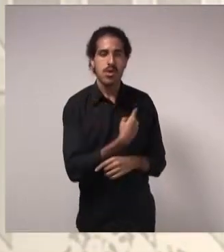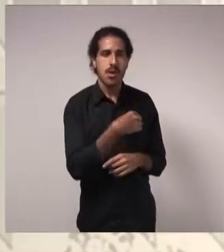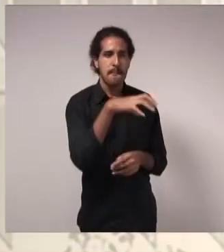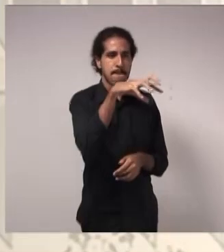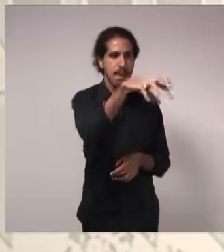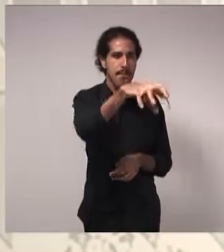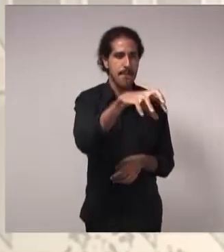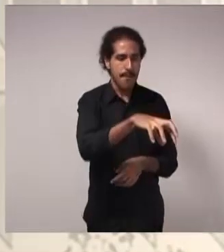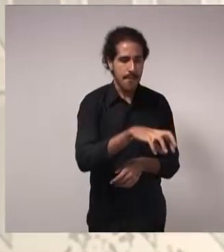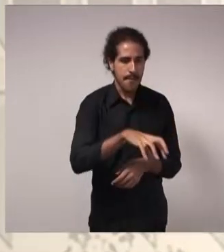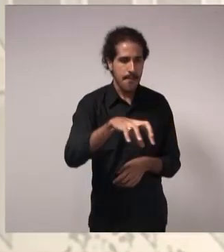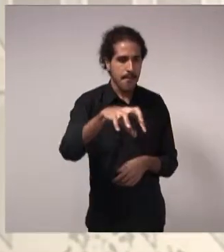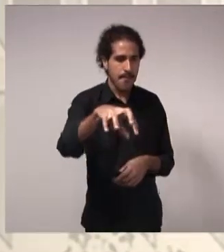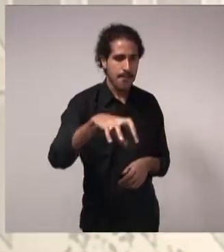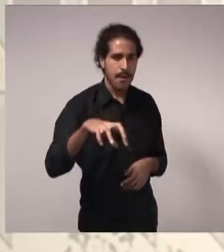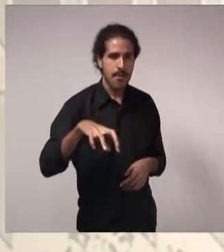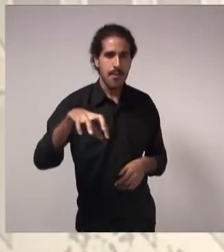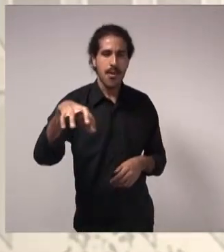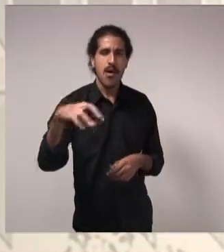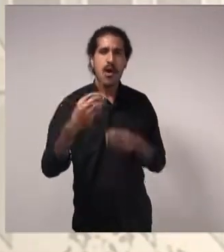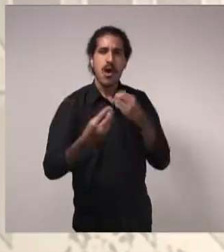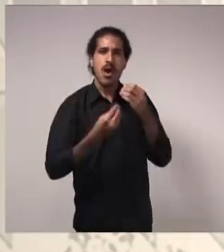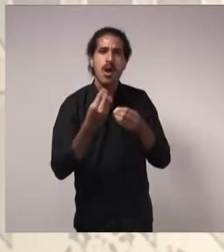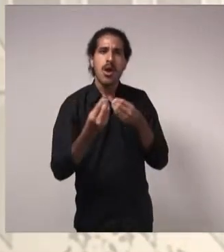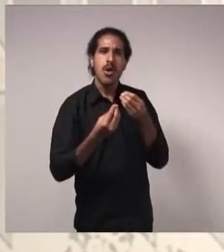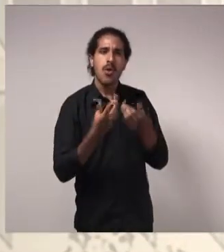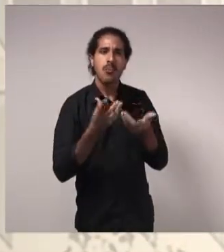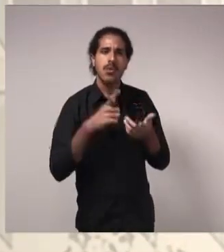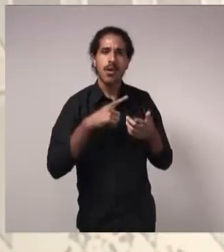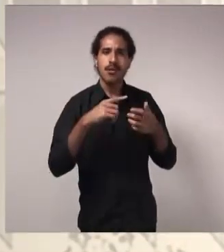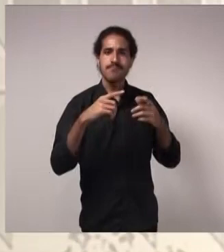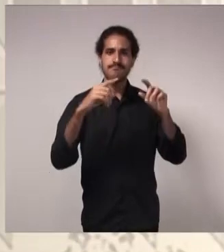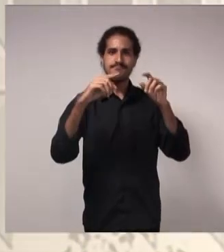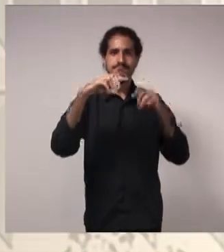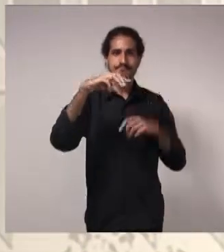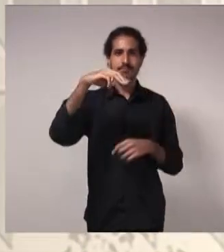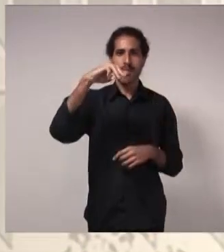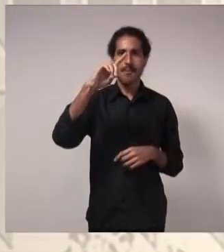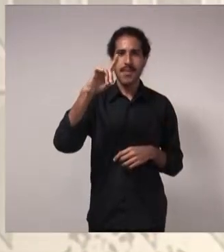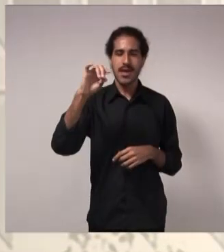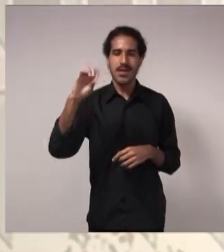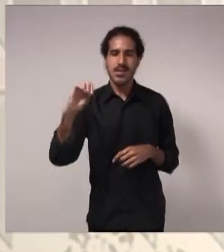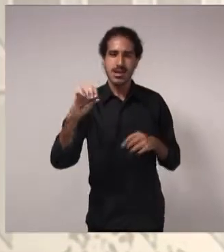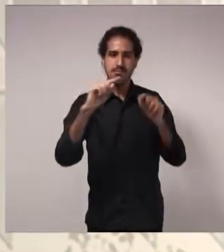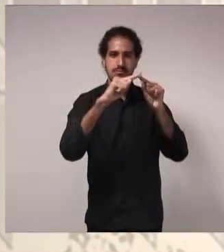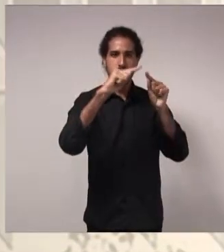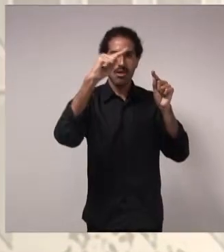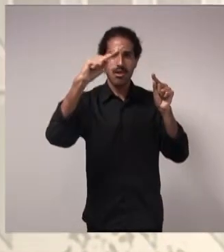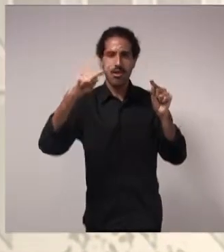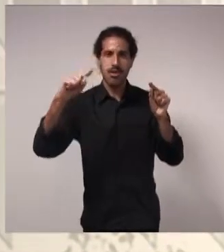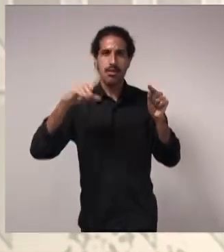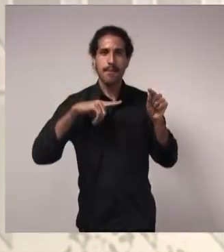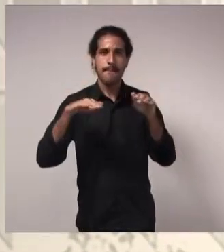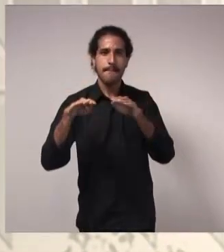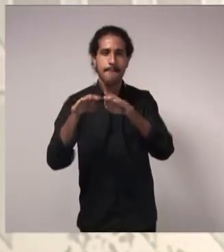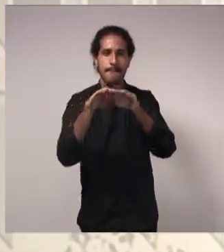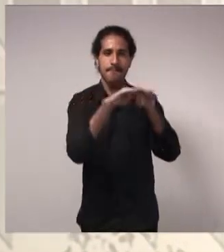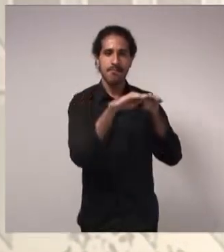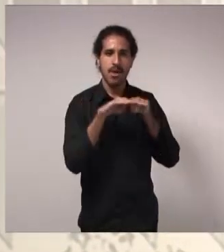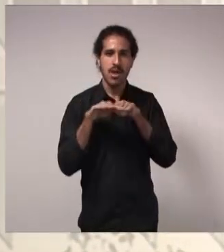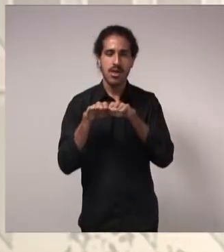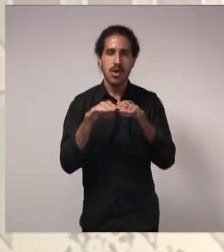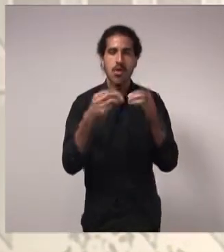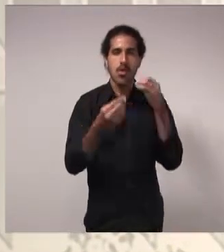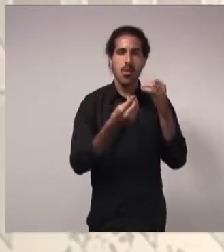análise estatística. A gente conseguiu obter algumas médias voltadas aos padrões da